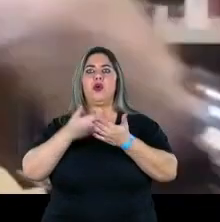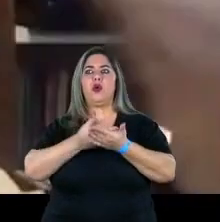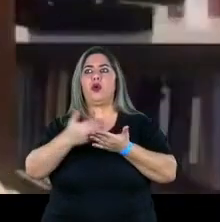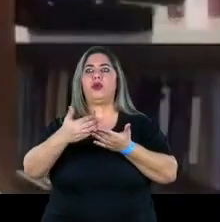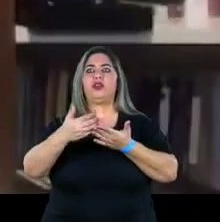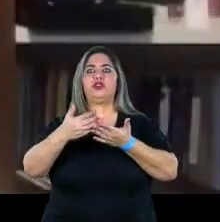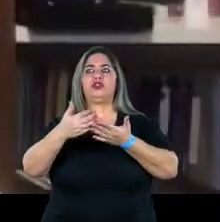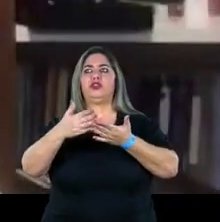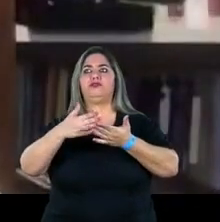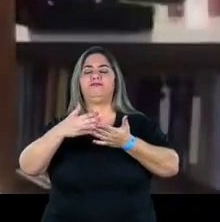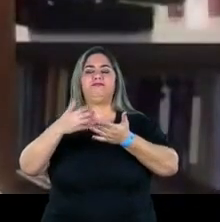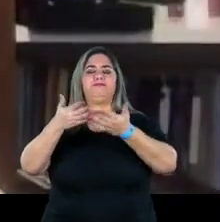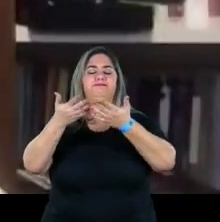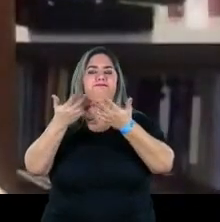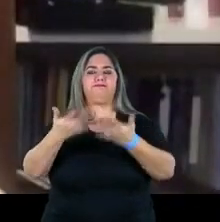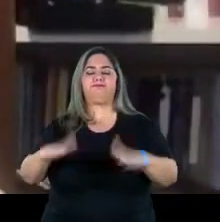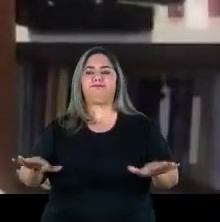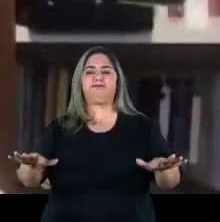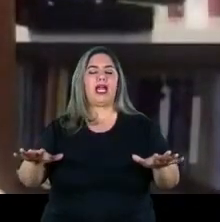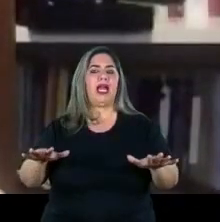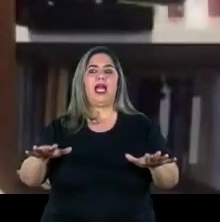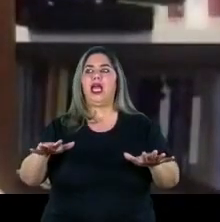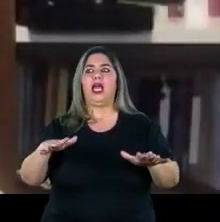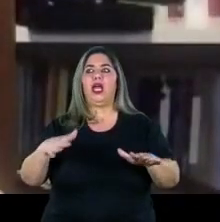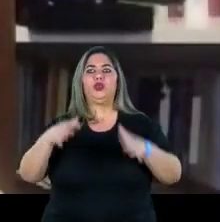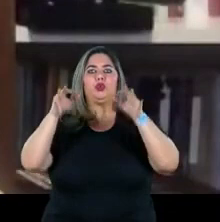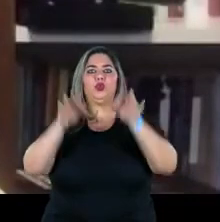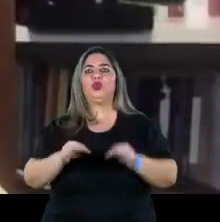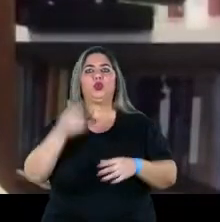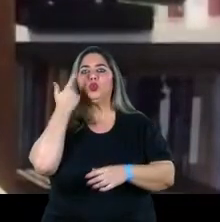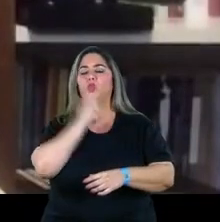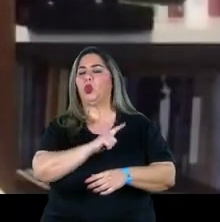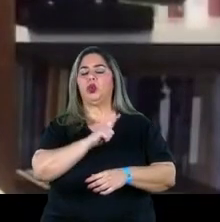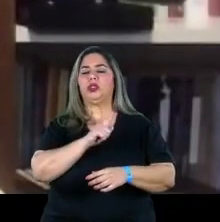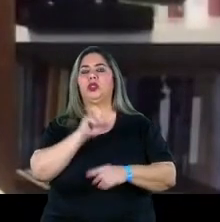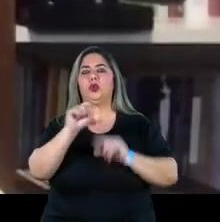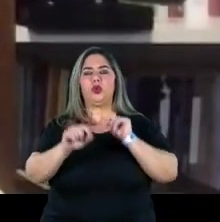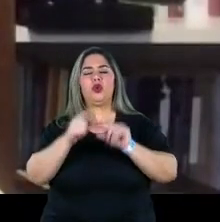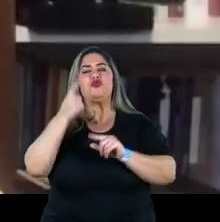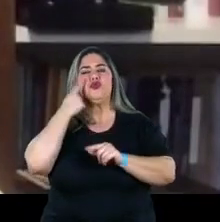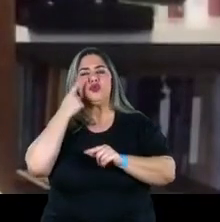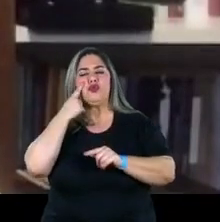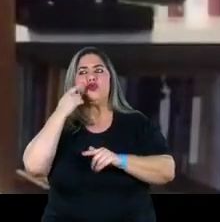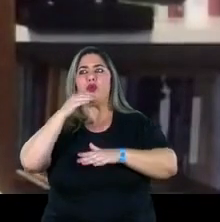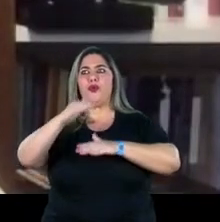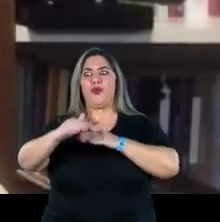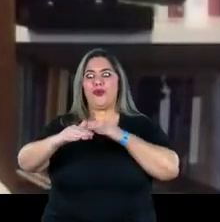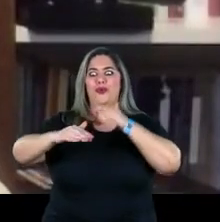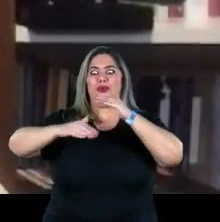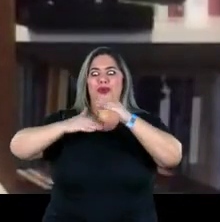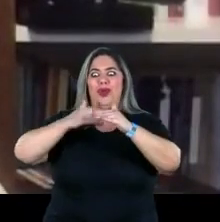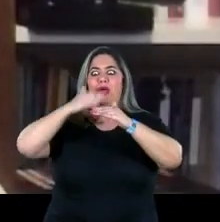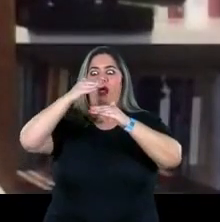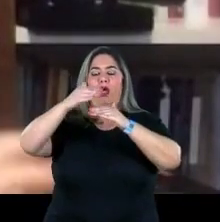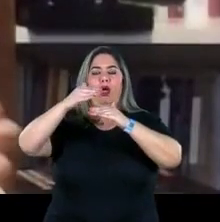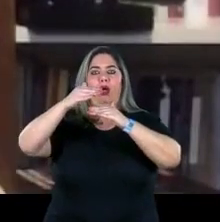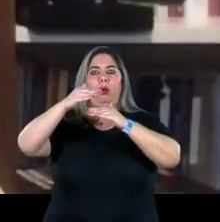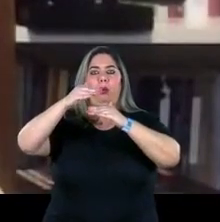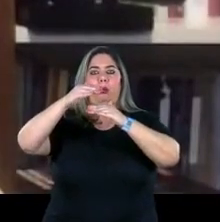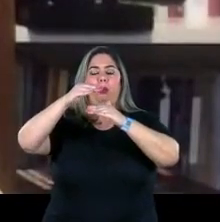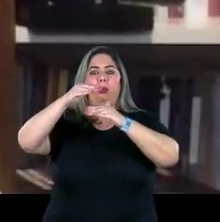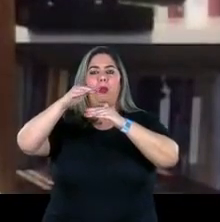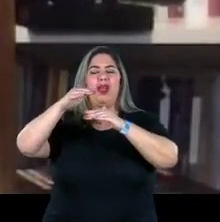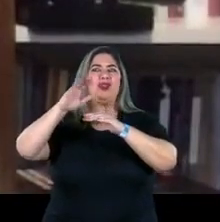a partir de um determinado momento em que já havia um avanço que eu não digo que